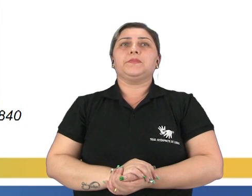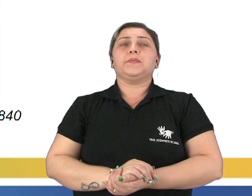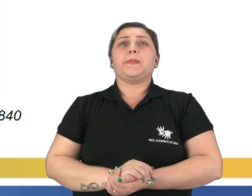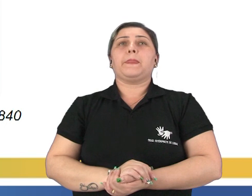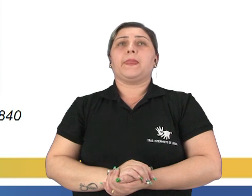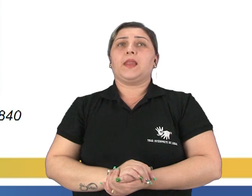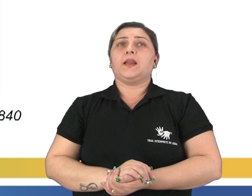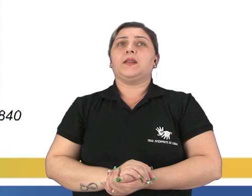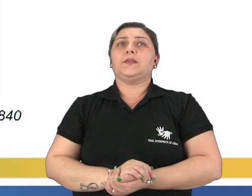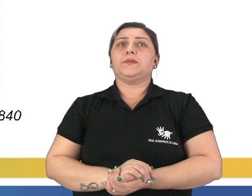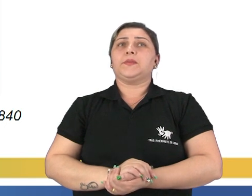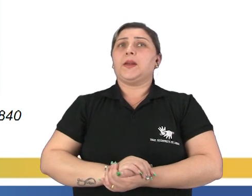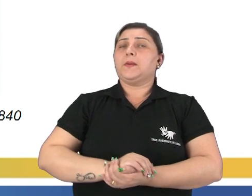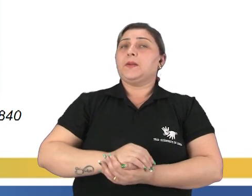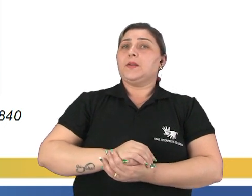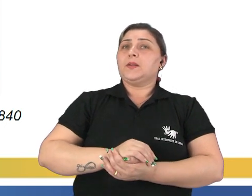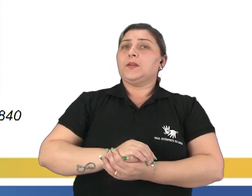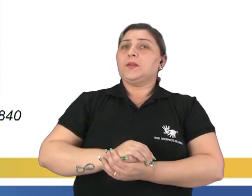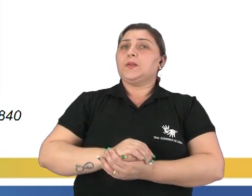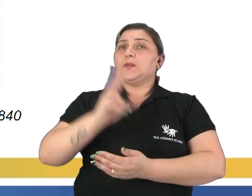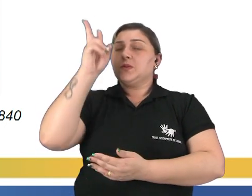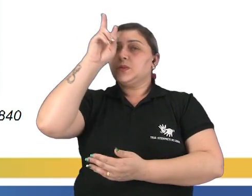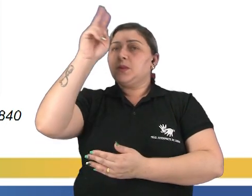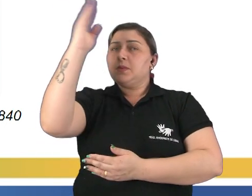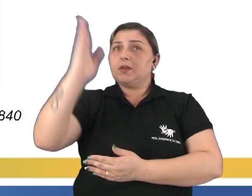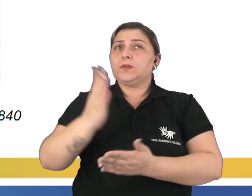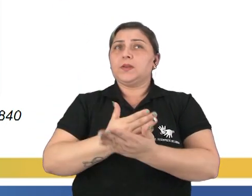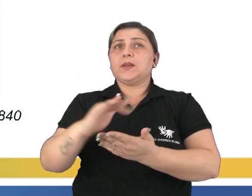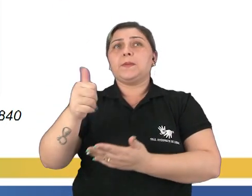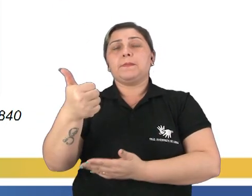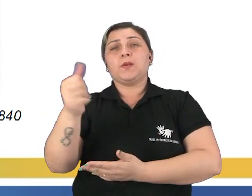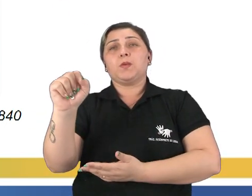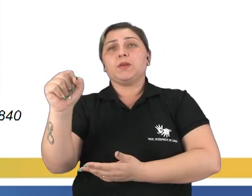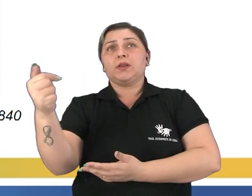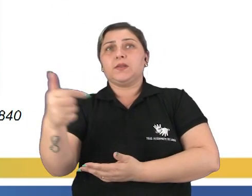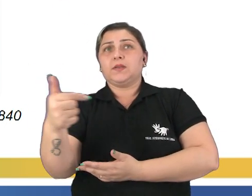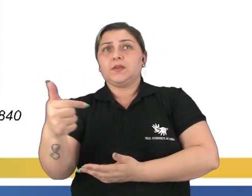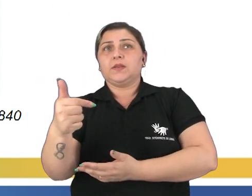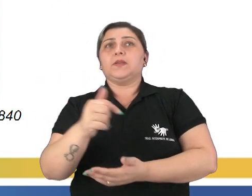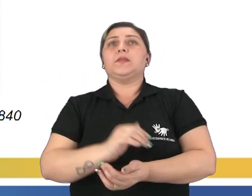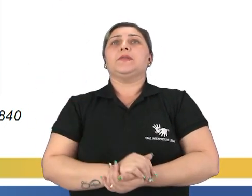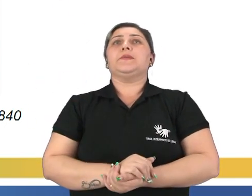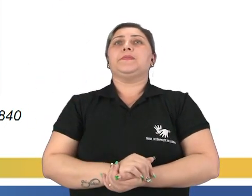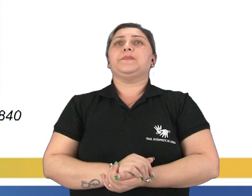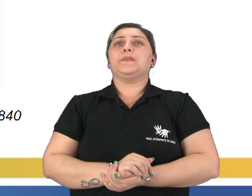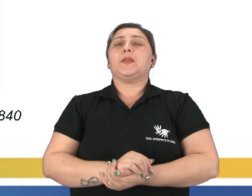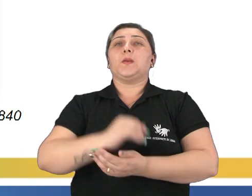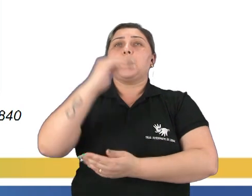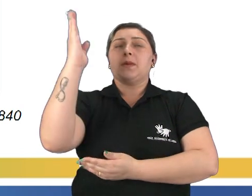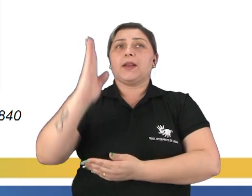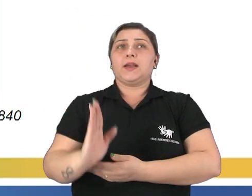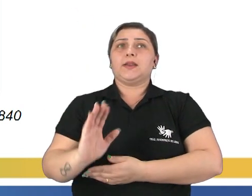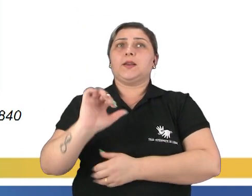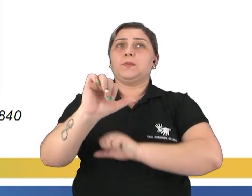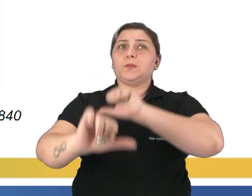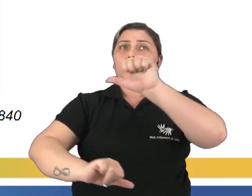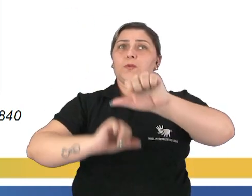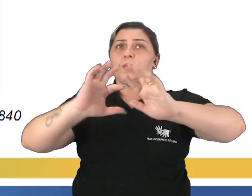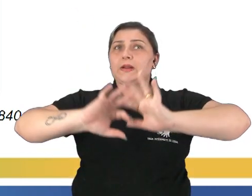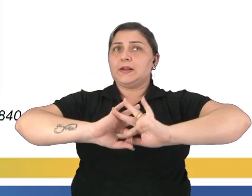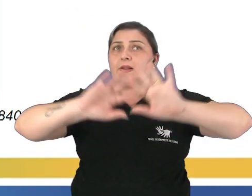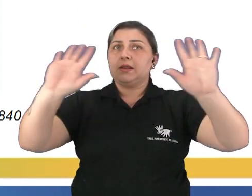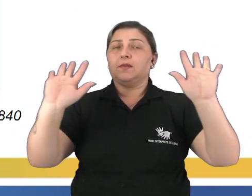foi uma fase da história brasileira, iniciada em 1822, quando o Brasil tornou-se